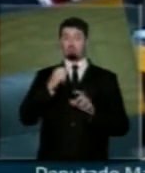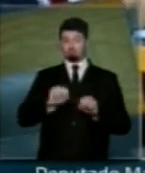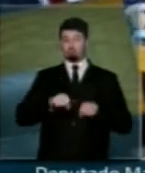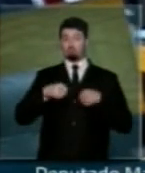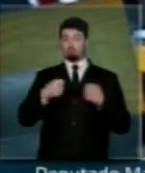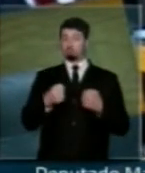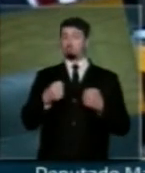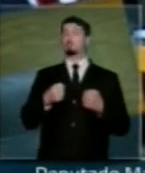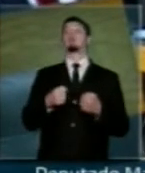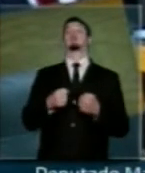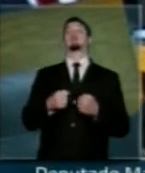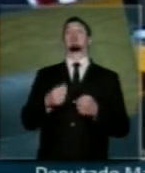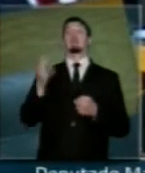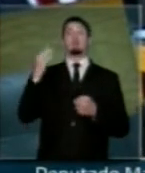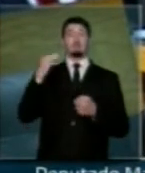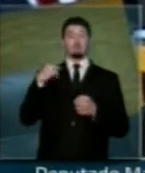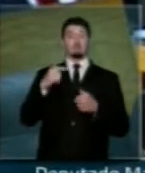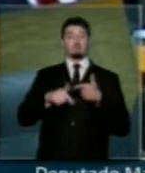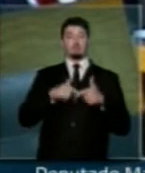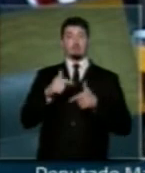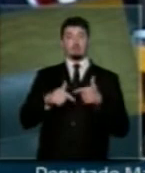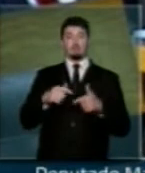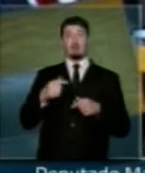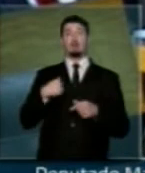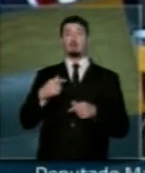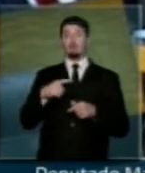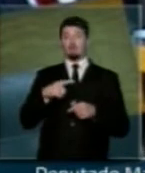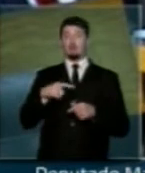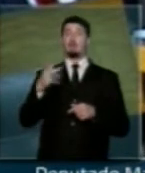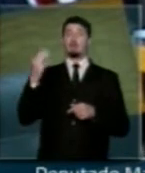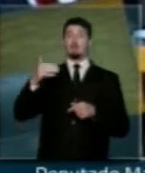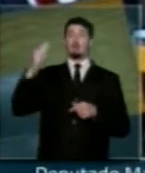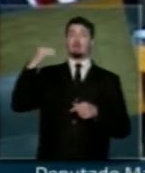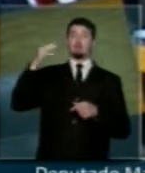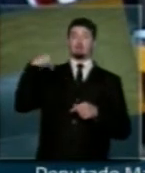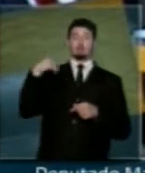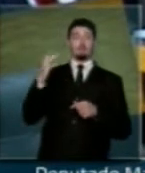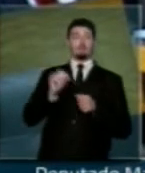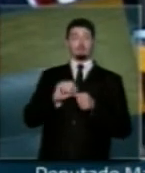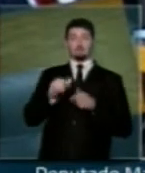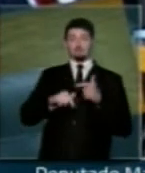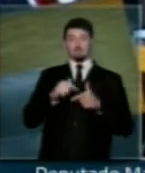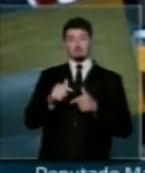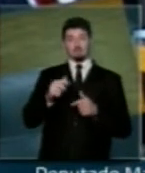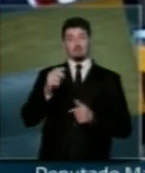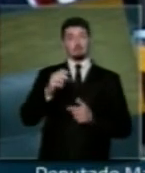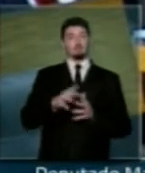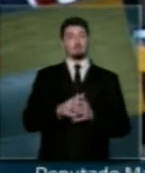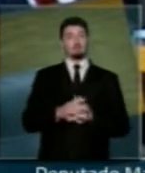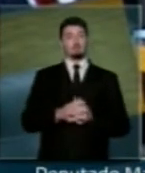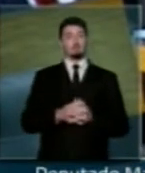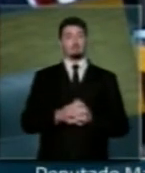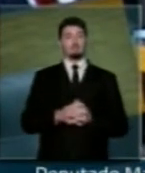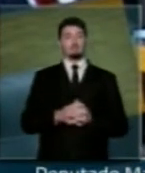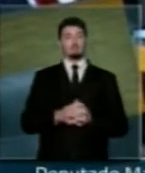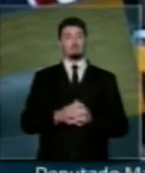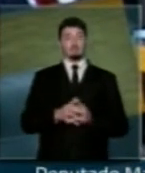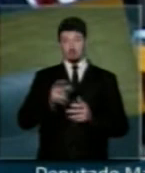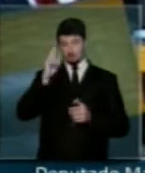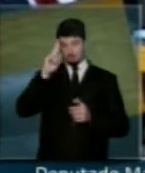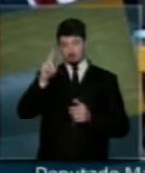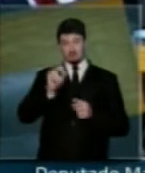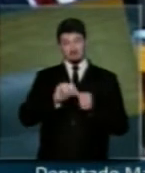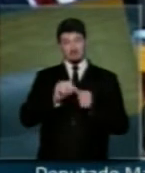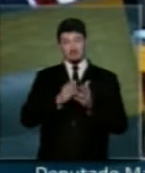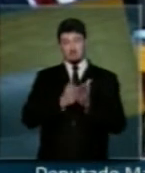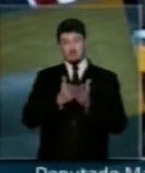na passada da legislatura e aqui eu tenho outras legislaturas antes dessa, que vossa excelência realmente inicia a sua brilhante